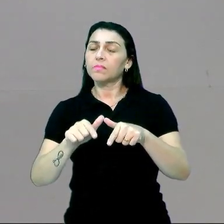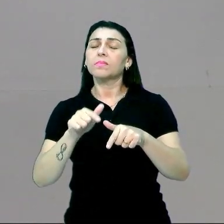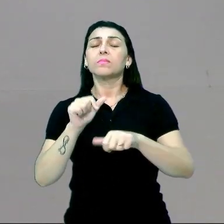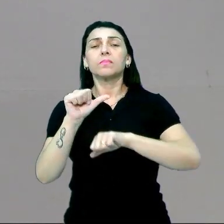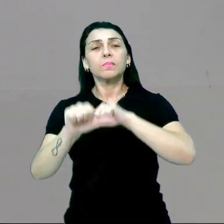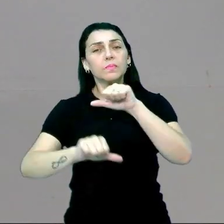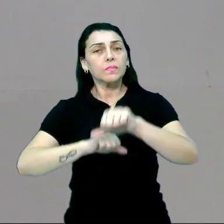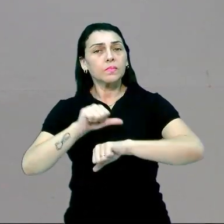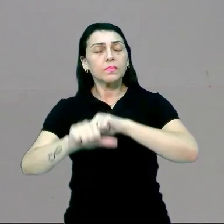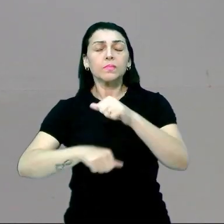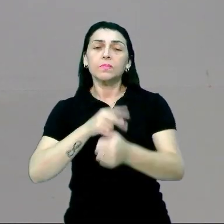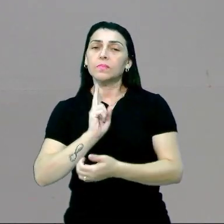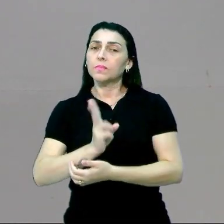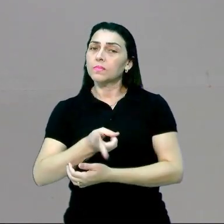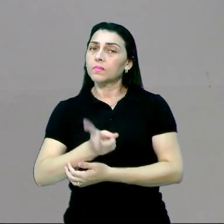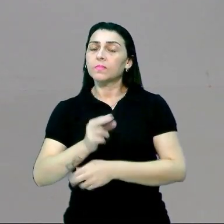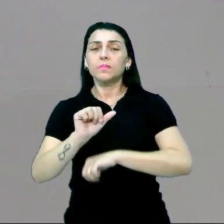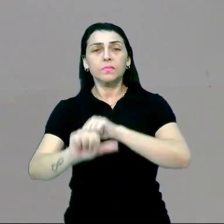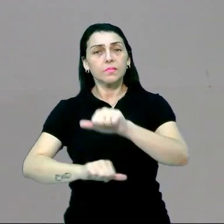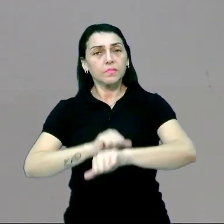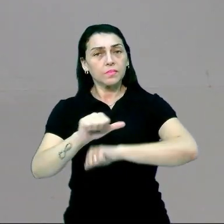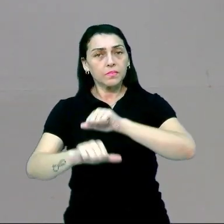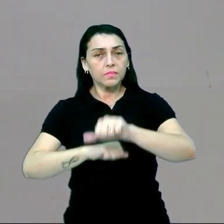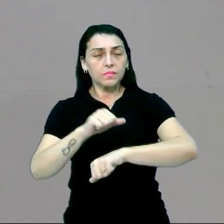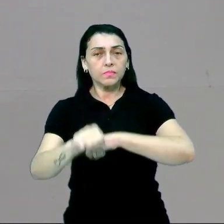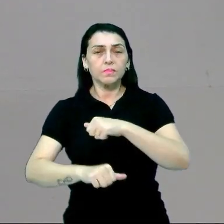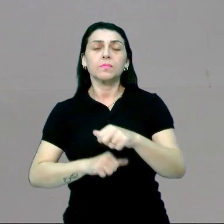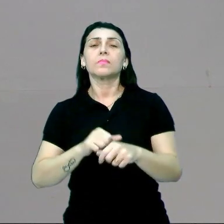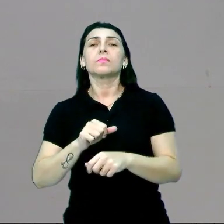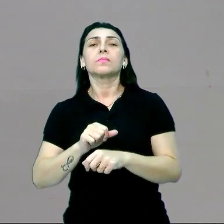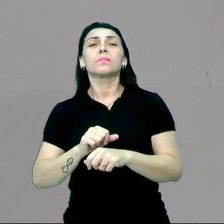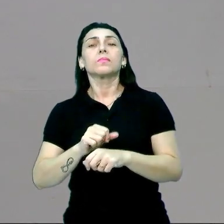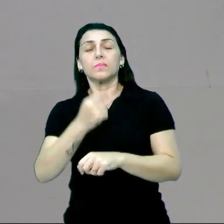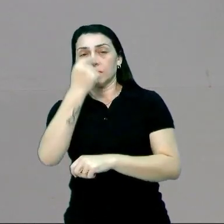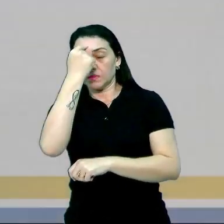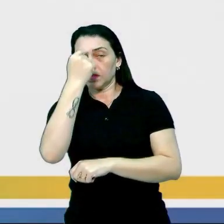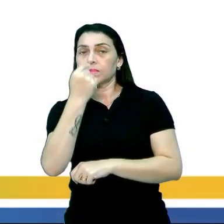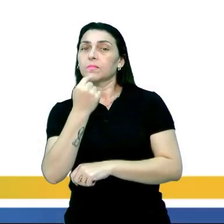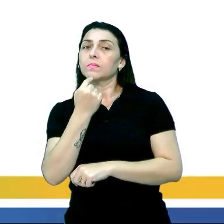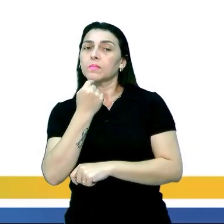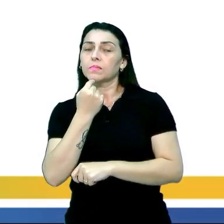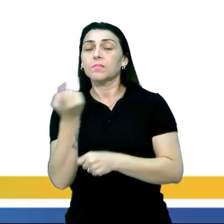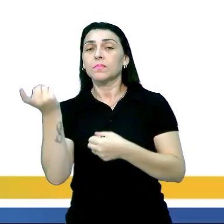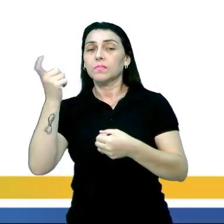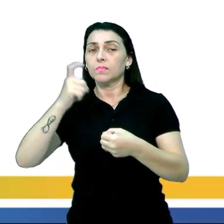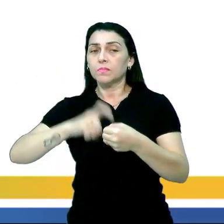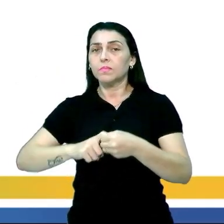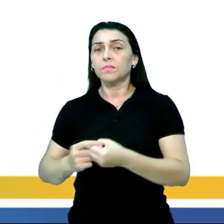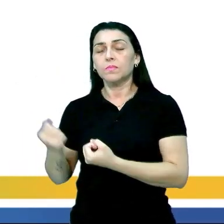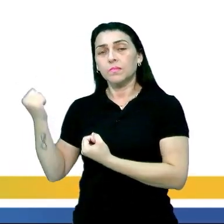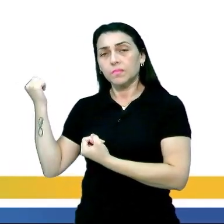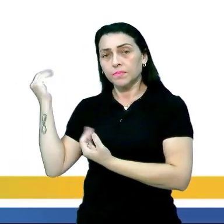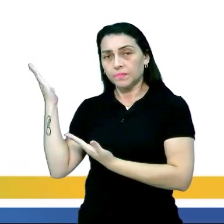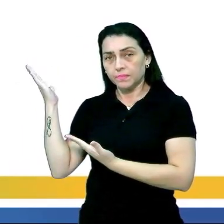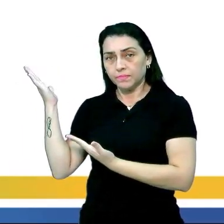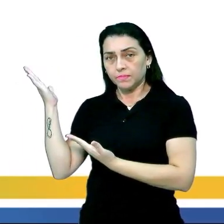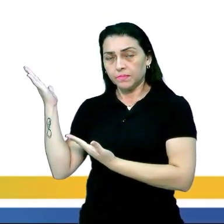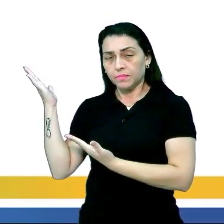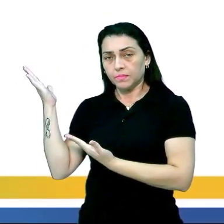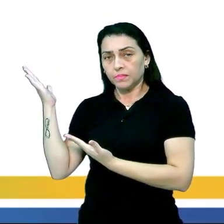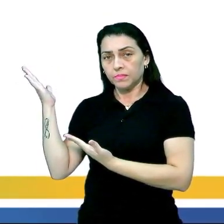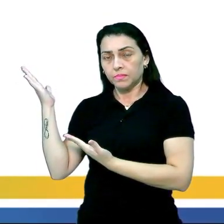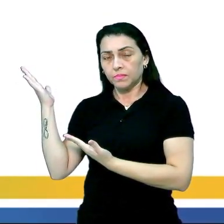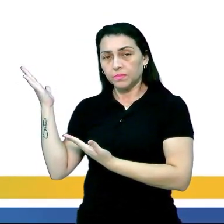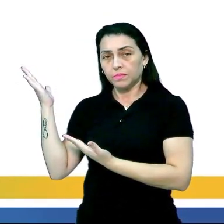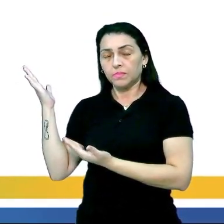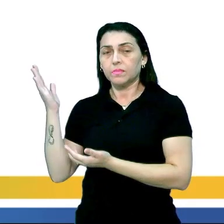transformação, em constante mudança. Então quando a imagem, voltando novamente para a imagem,